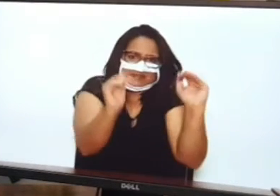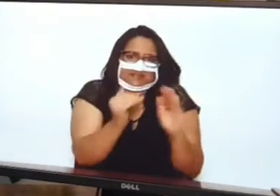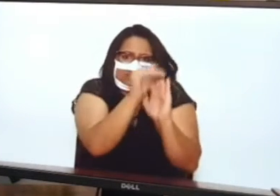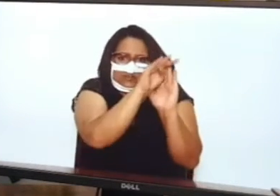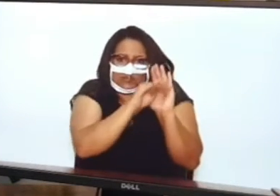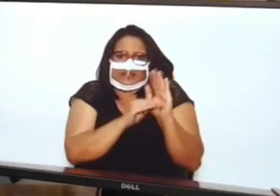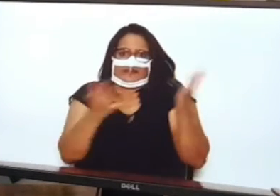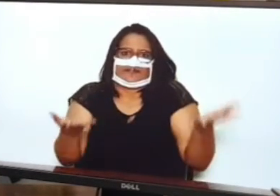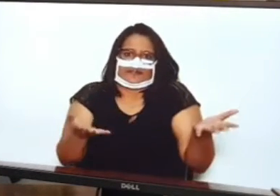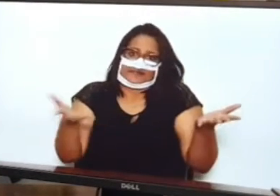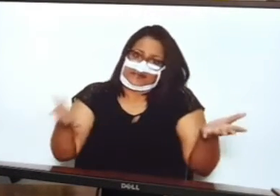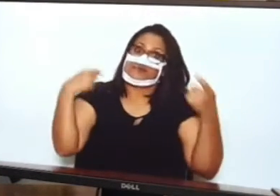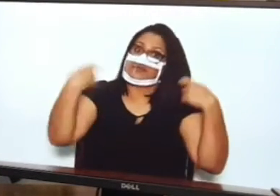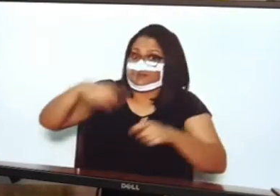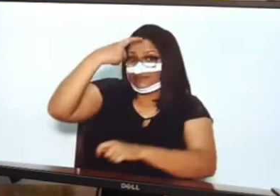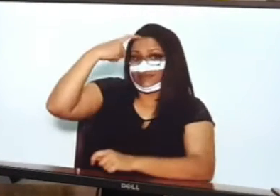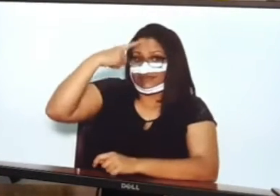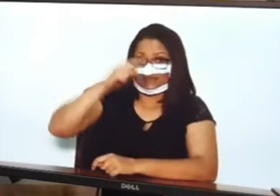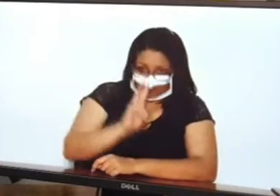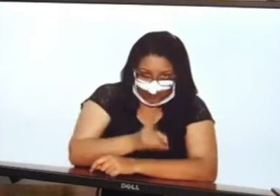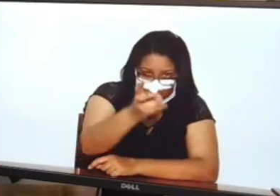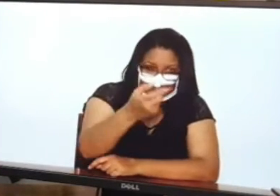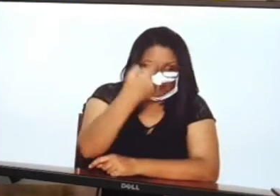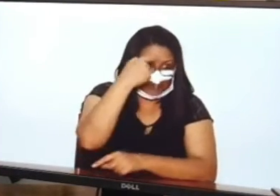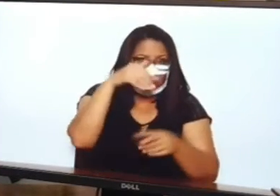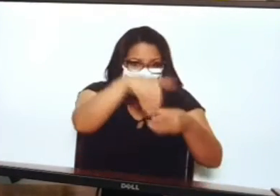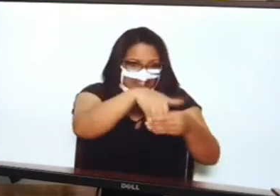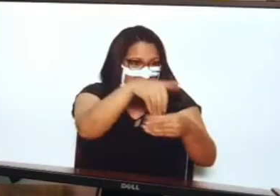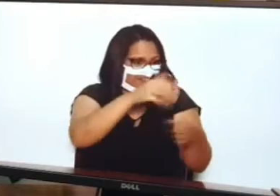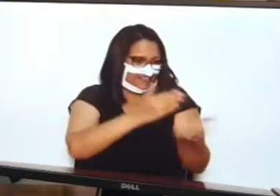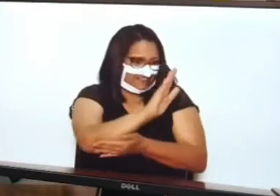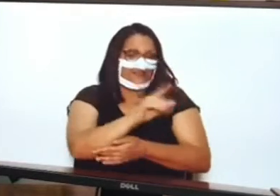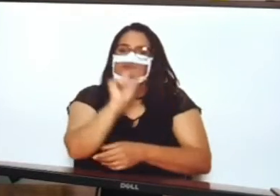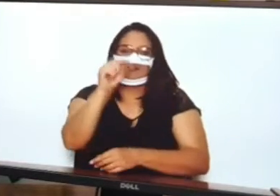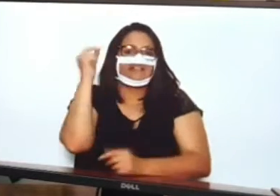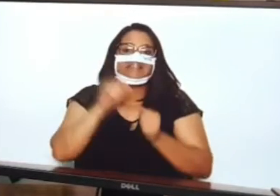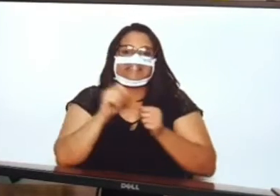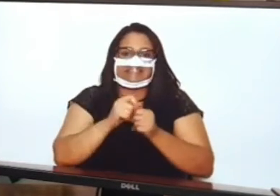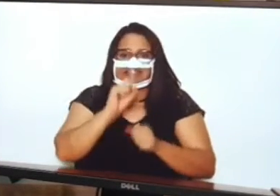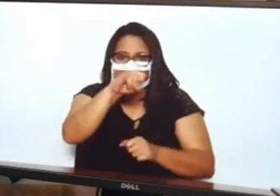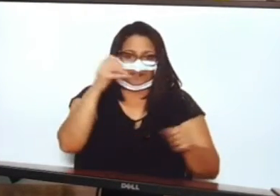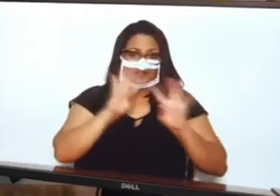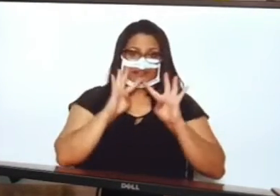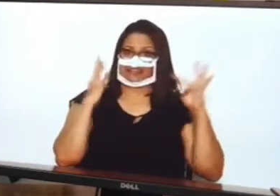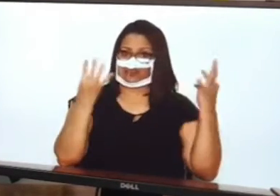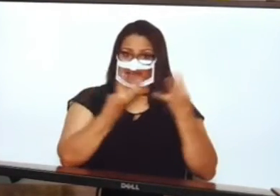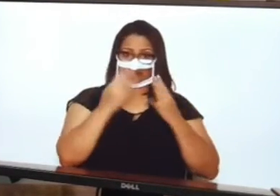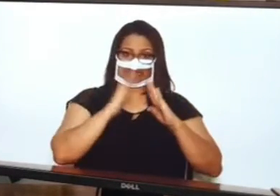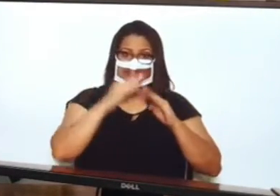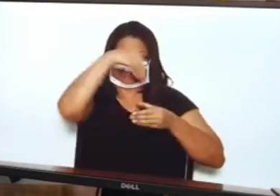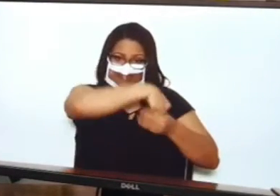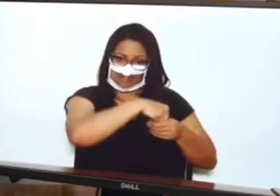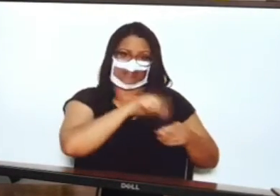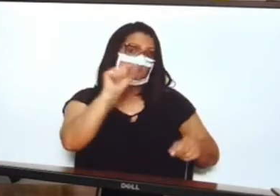porque se ficarmos, continuar com isolamento, a tendência é o Brasil virar um país de miseráveis, e um país de miseráveis, o